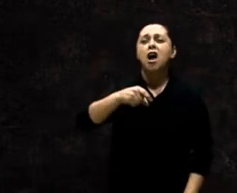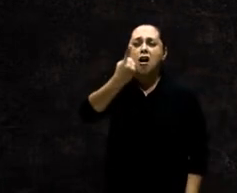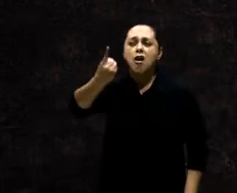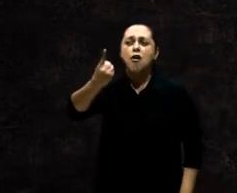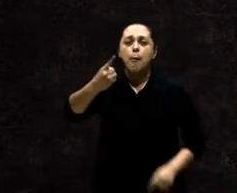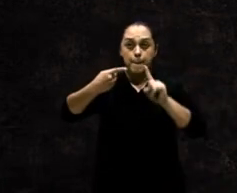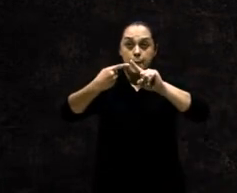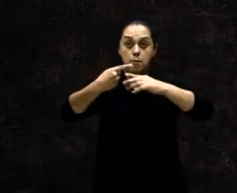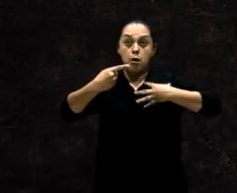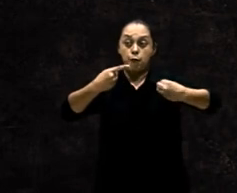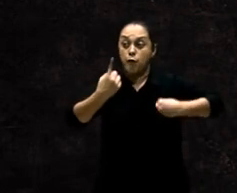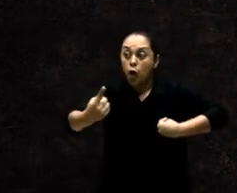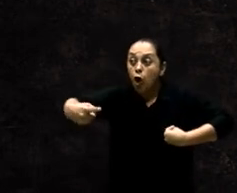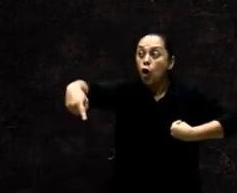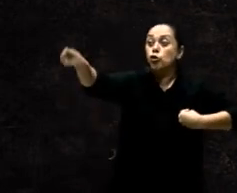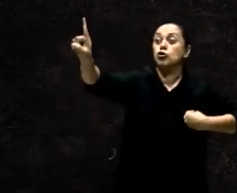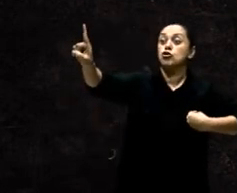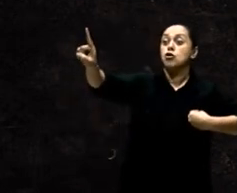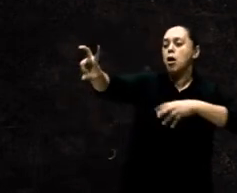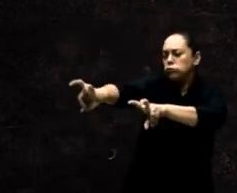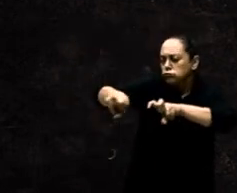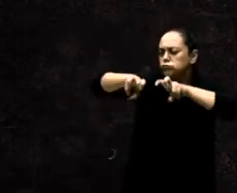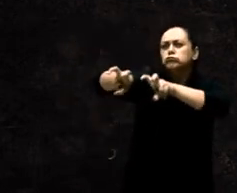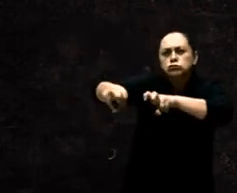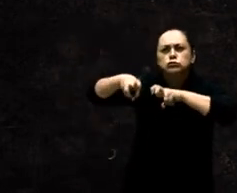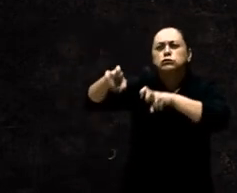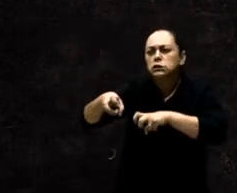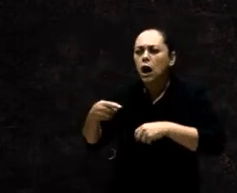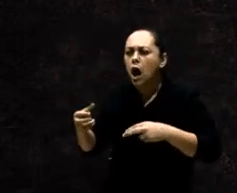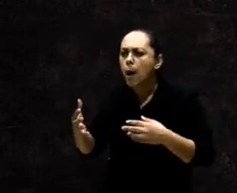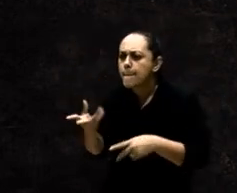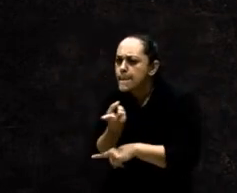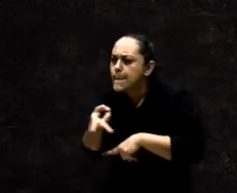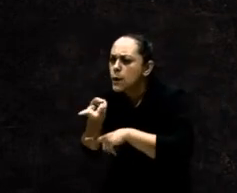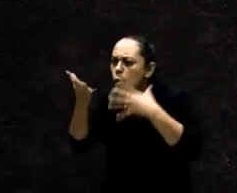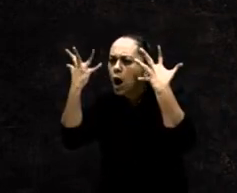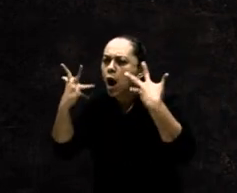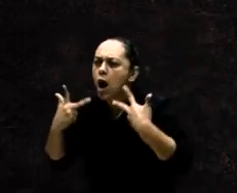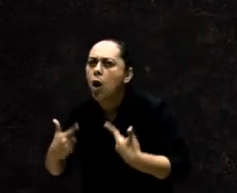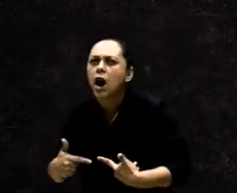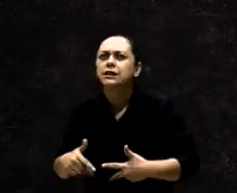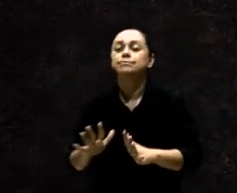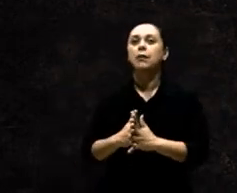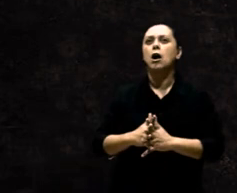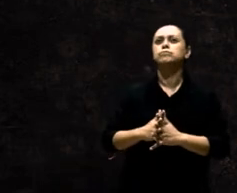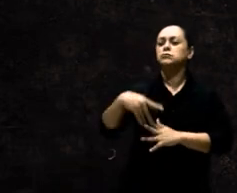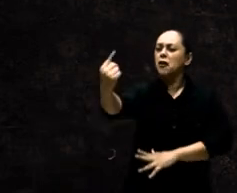Deixa-me Peço-te Comer desse guisado Vermelho Porque estou cansado